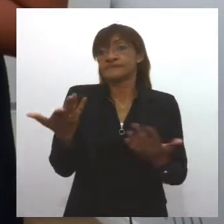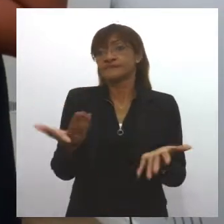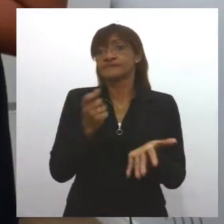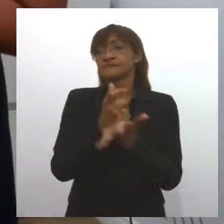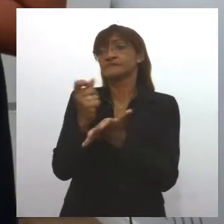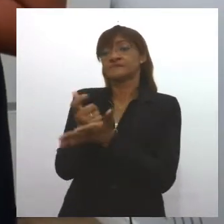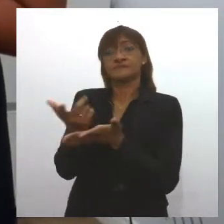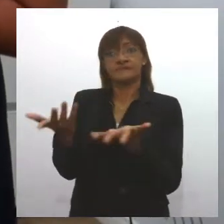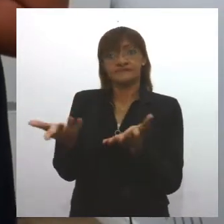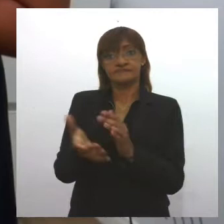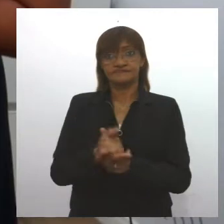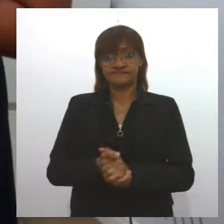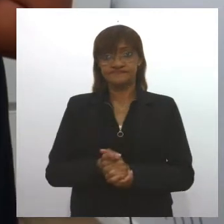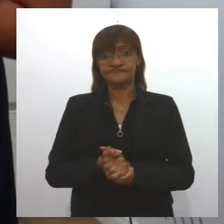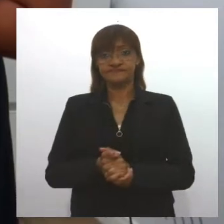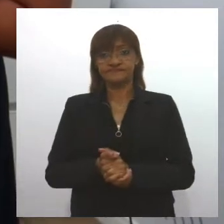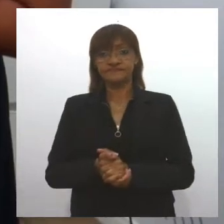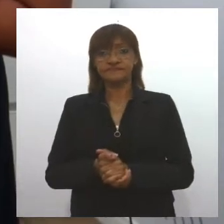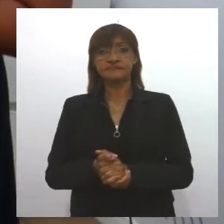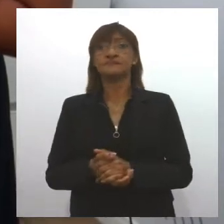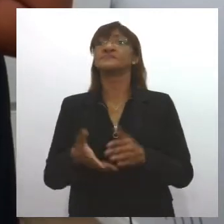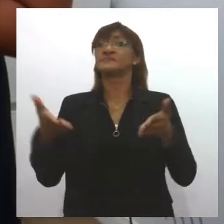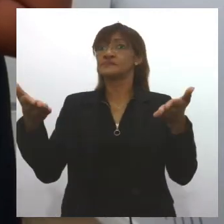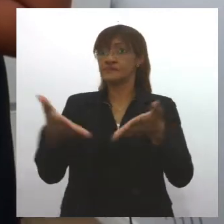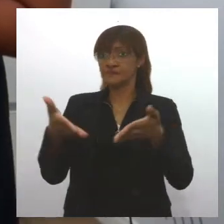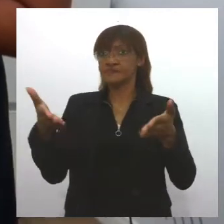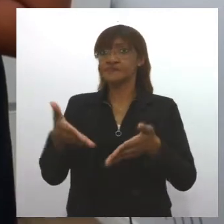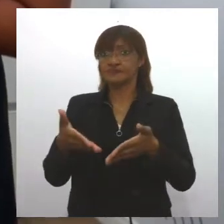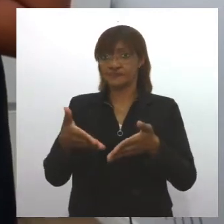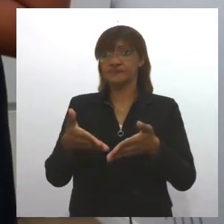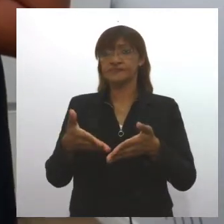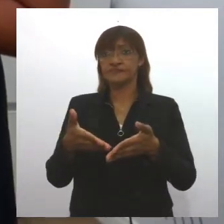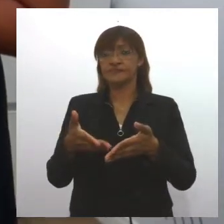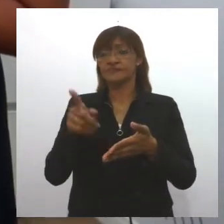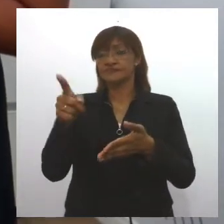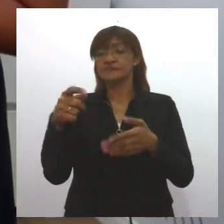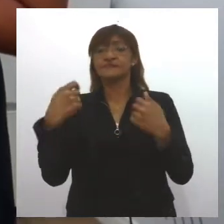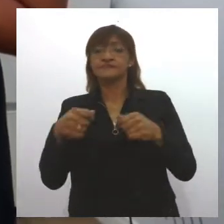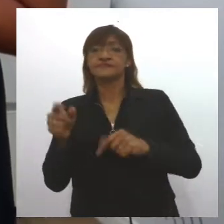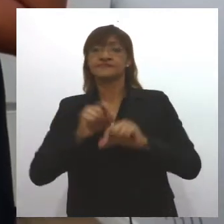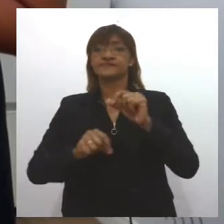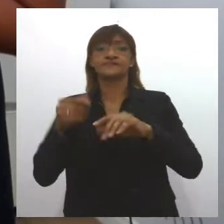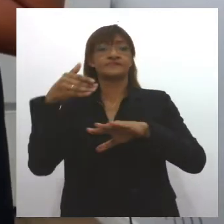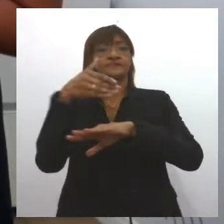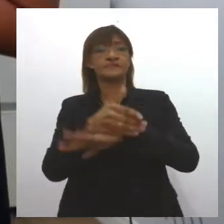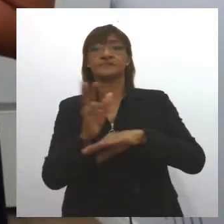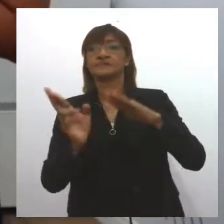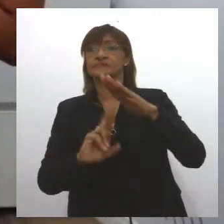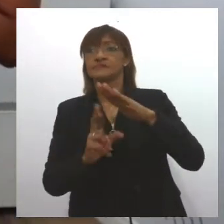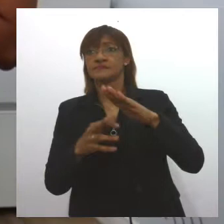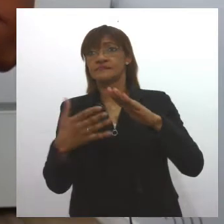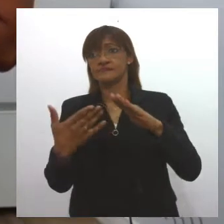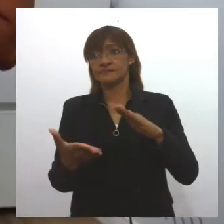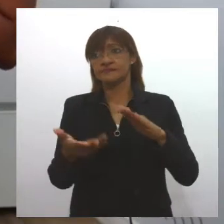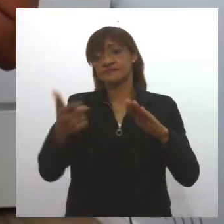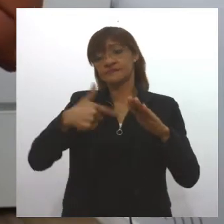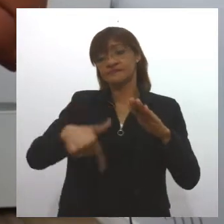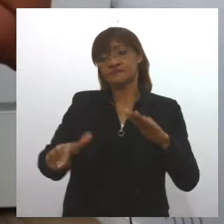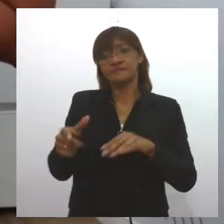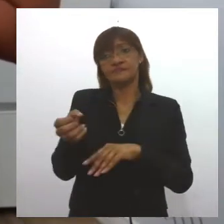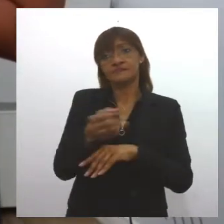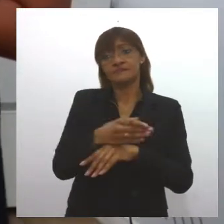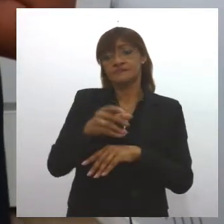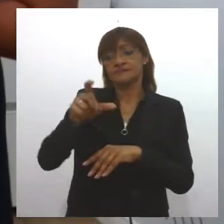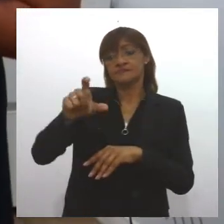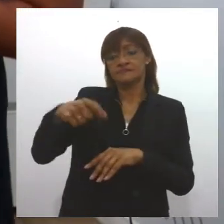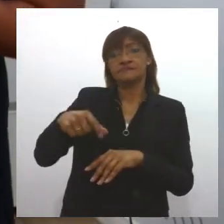de passagem. Ainda hoje, para atualizar, você vai ter que ir nos terminais de alta, nos terminais de integração nossa, ou nos locais